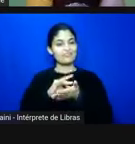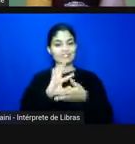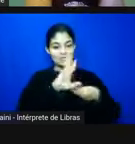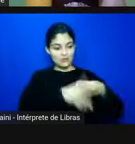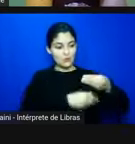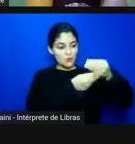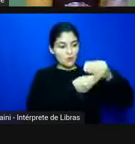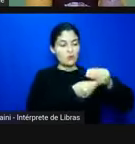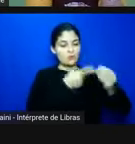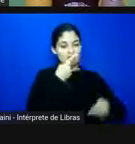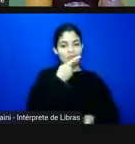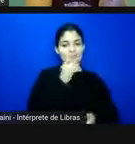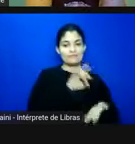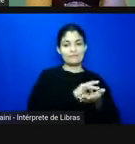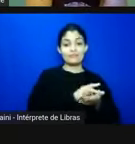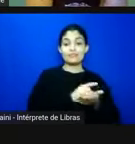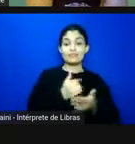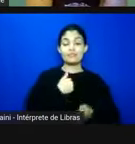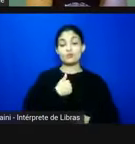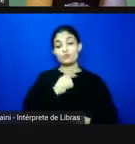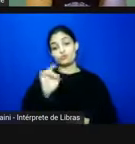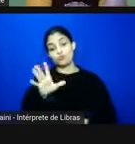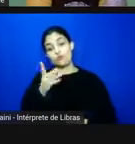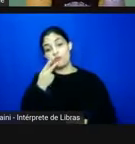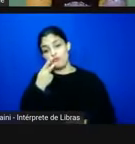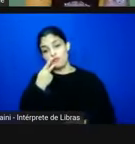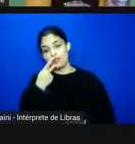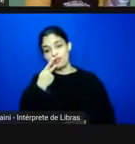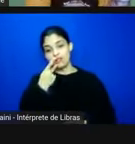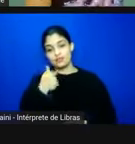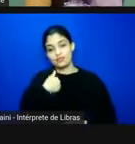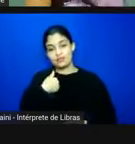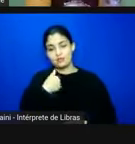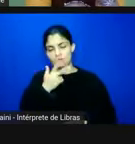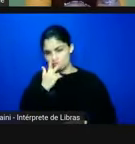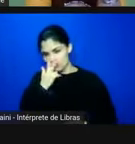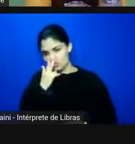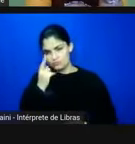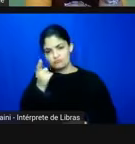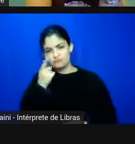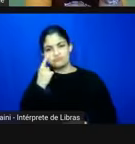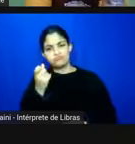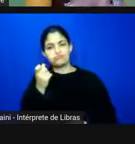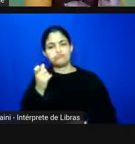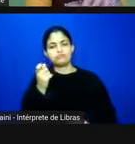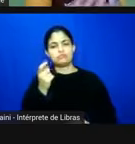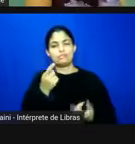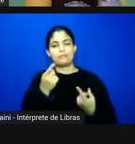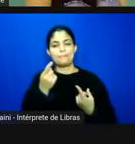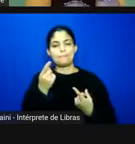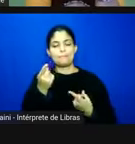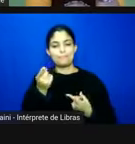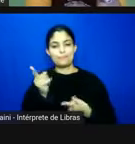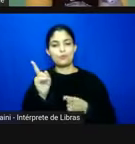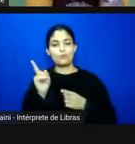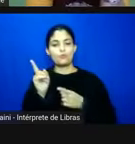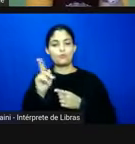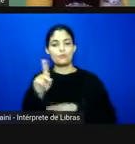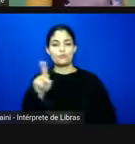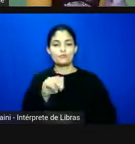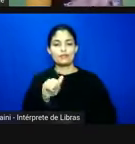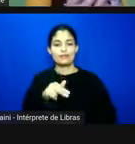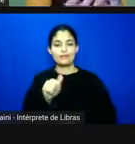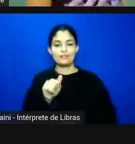para acrescentar assim e eu só vou comentar eu acho achei muito interessante essa provocação da professora Ana Flávia que ela comentou sobre a gente